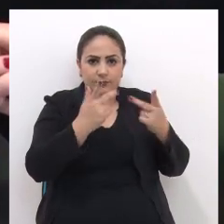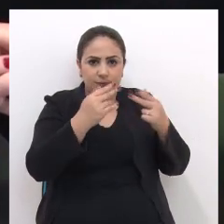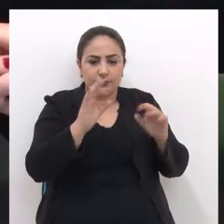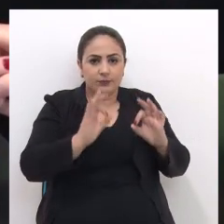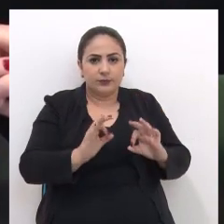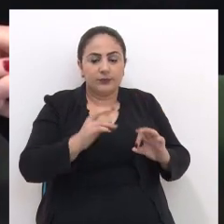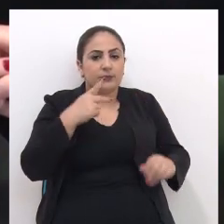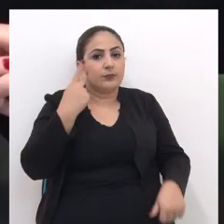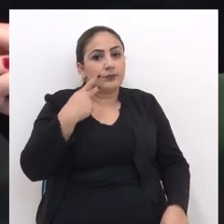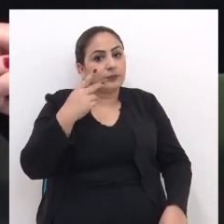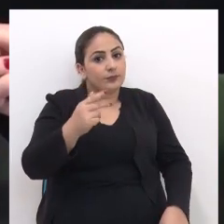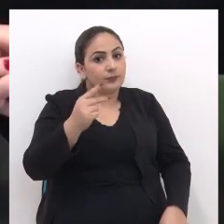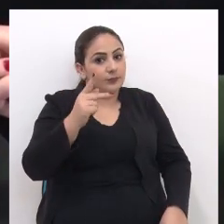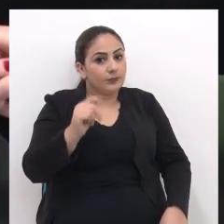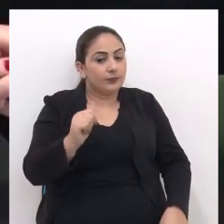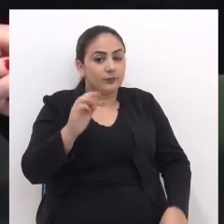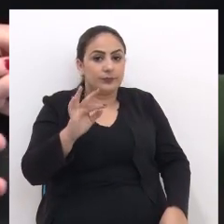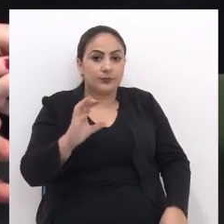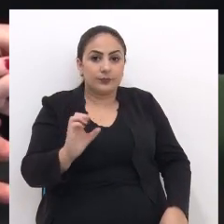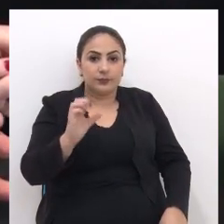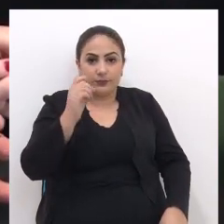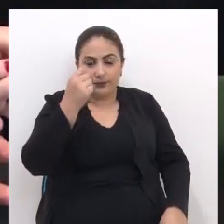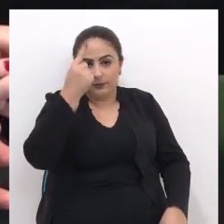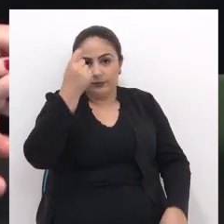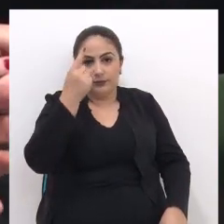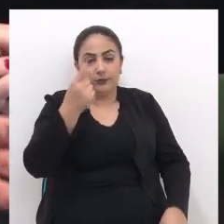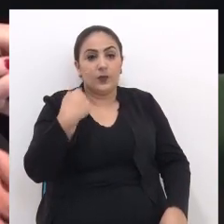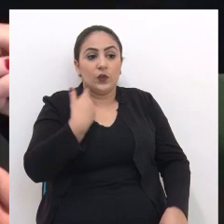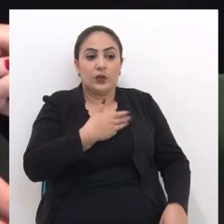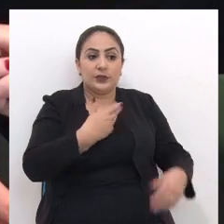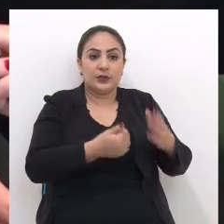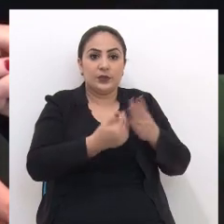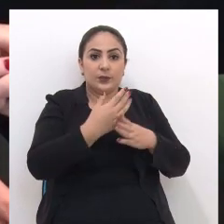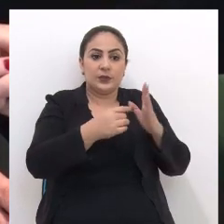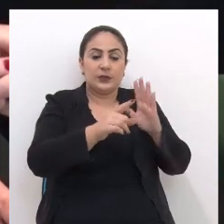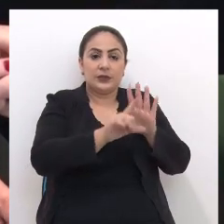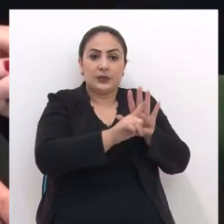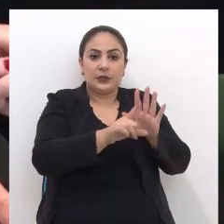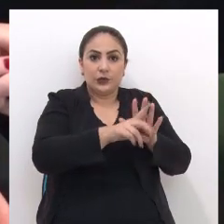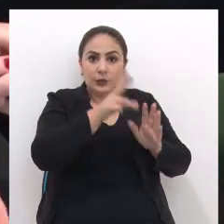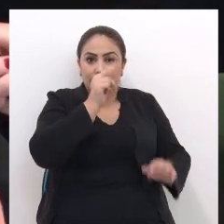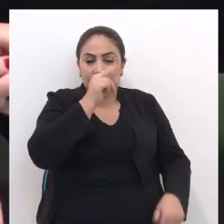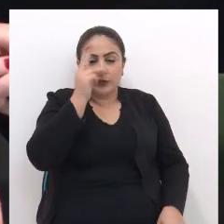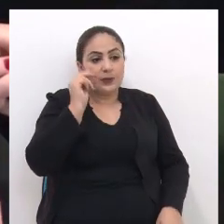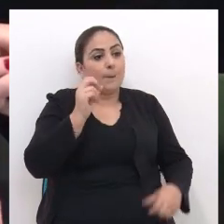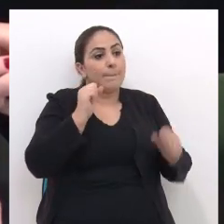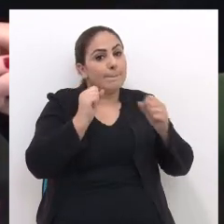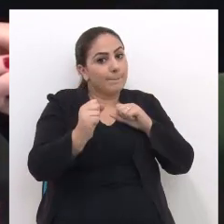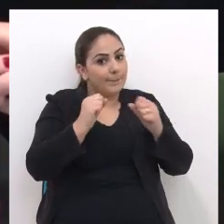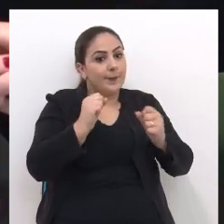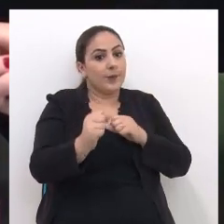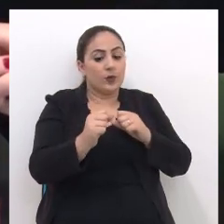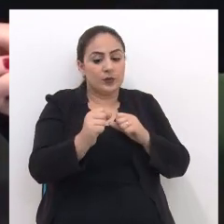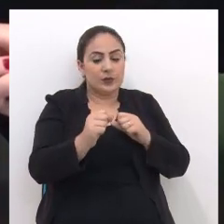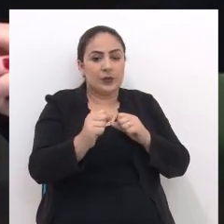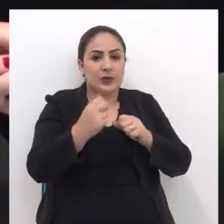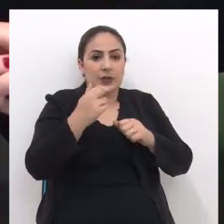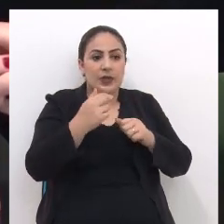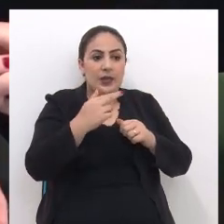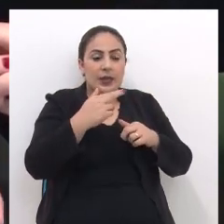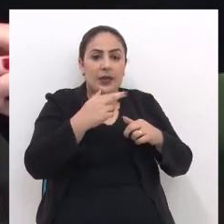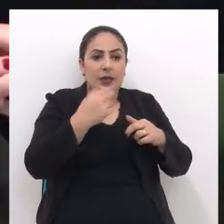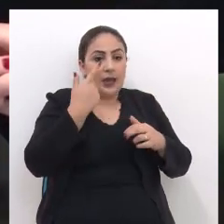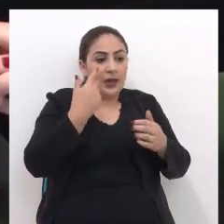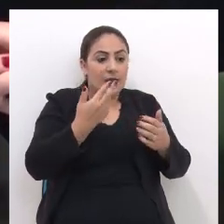projeto do vereador Patrick Está trabalhando Nós estamos Formatando uma legislação No município Que possibilite A